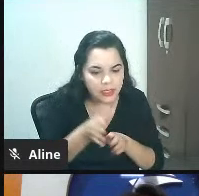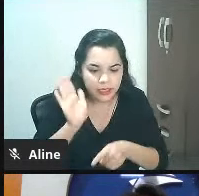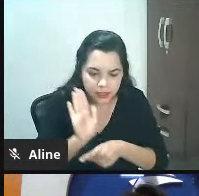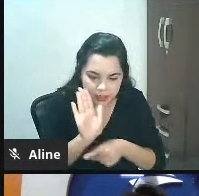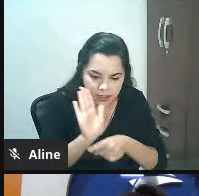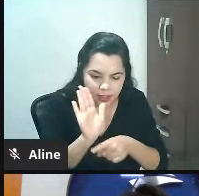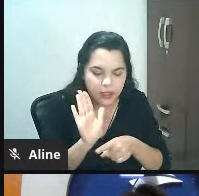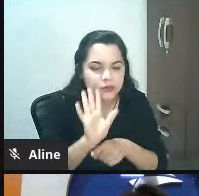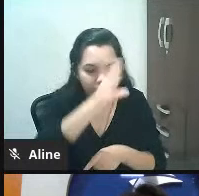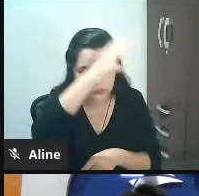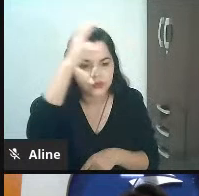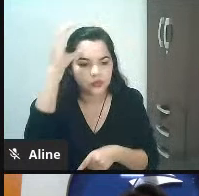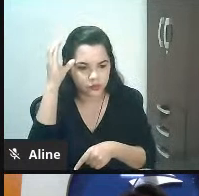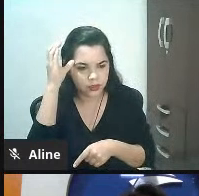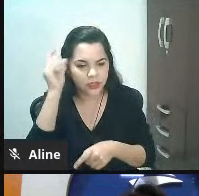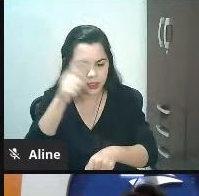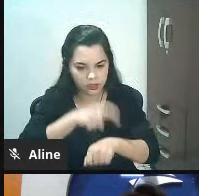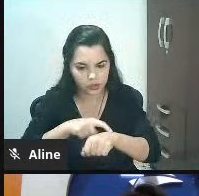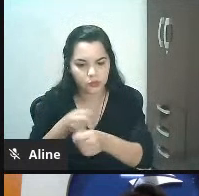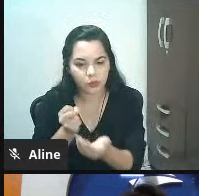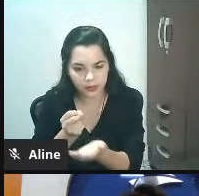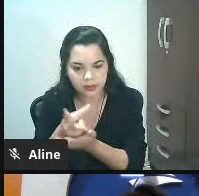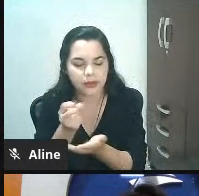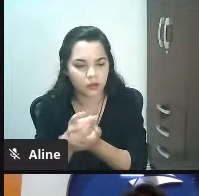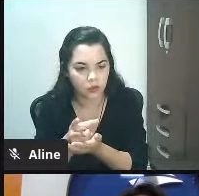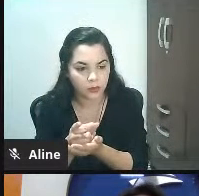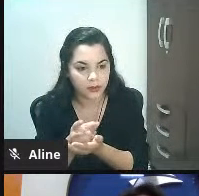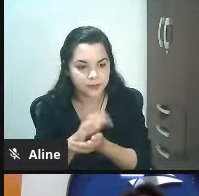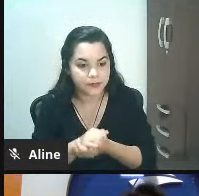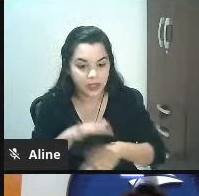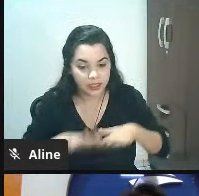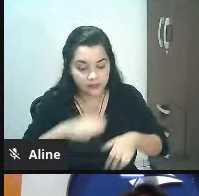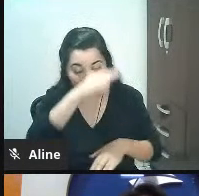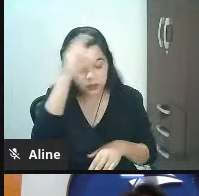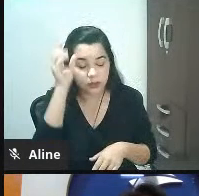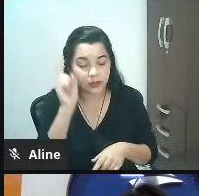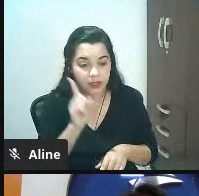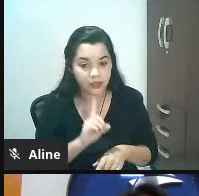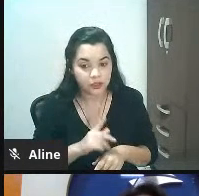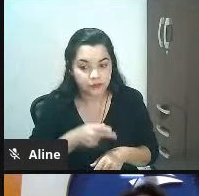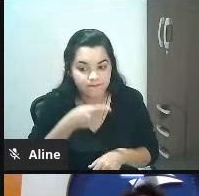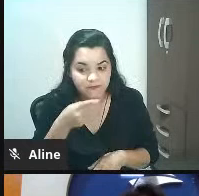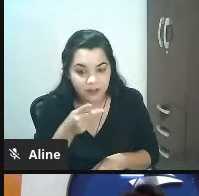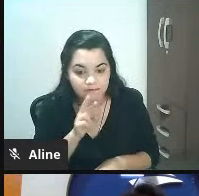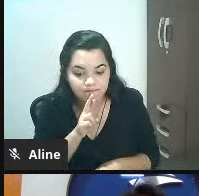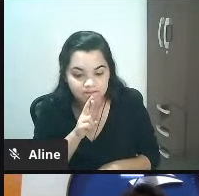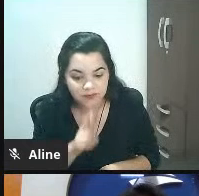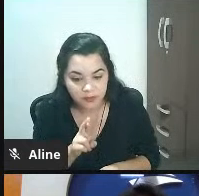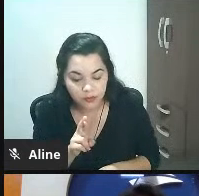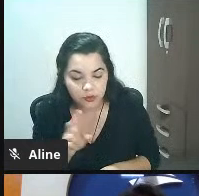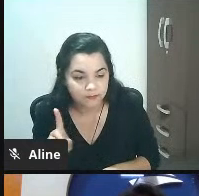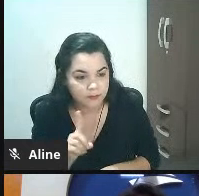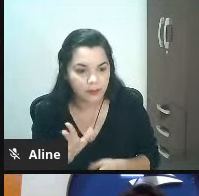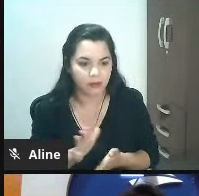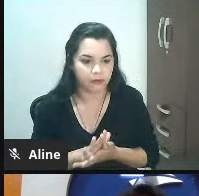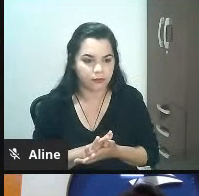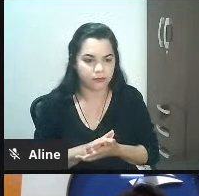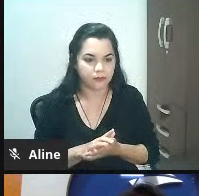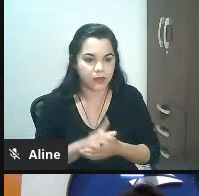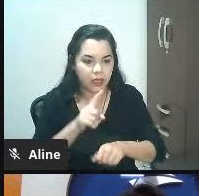avançar um pouco mais, o cliente pode falar não para ele. O que ele faz com esse não? Existe um negócio chamado objeção. O que